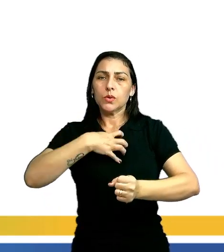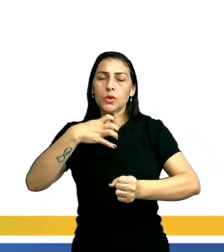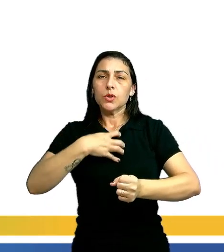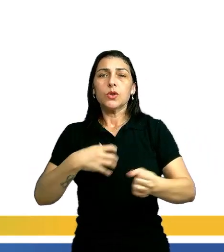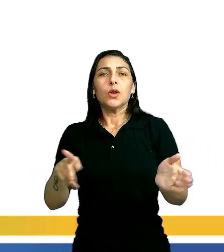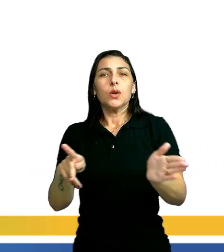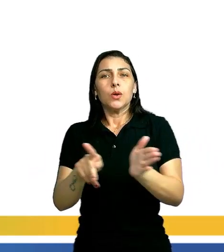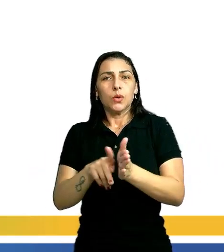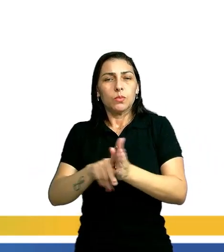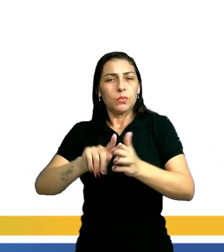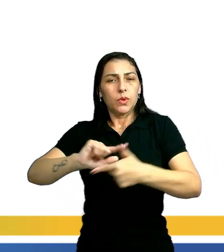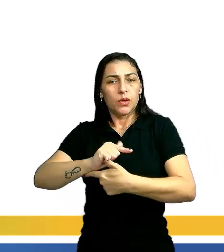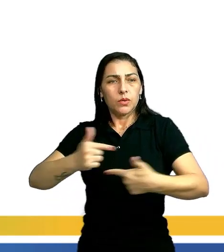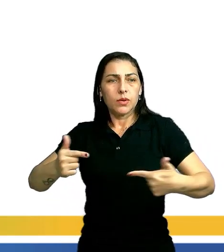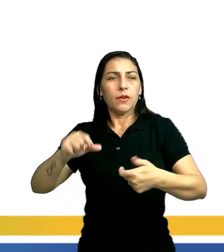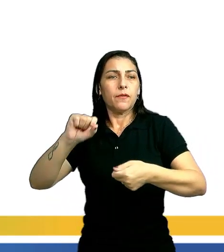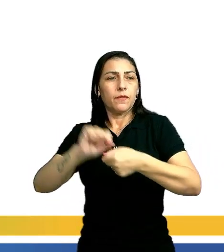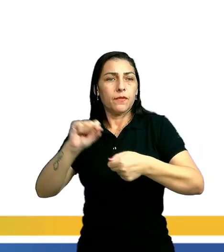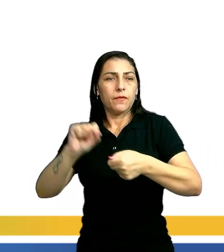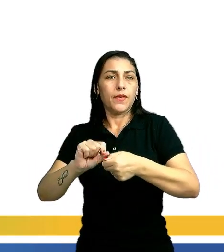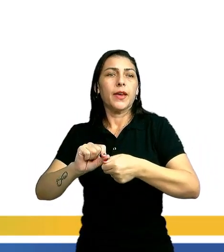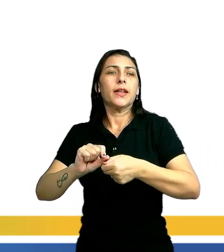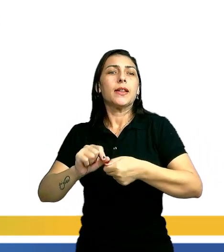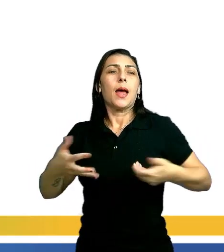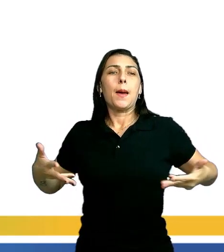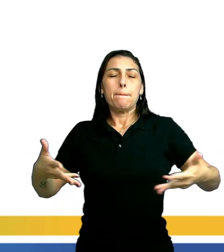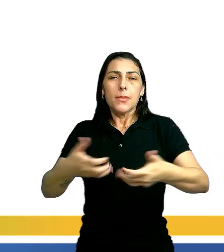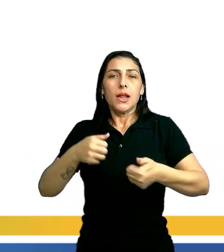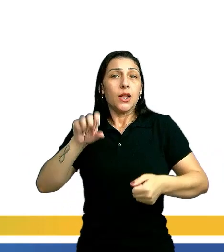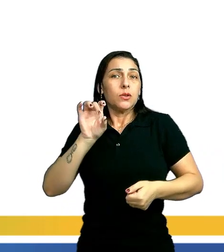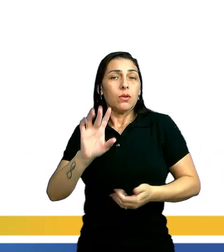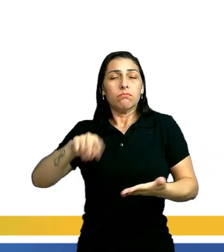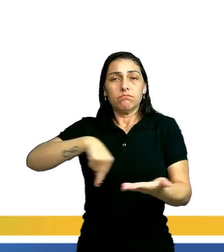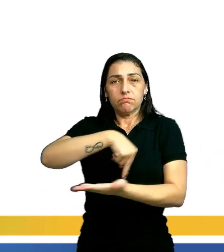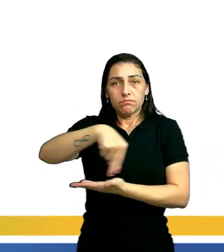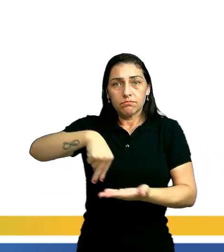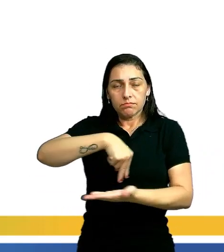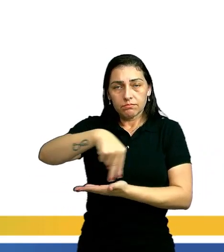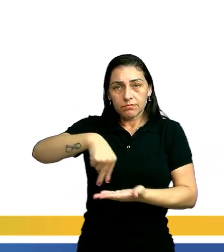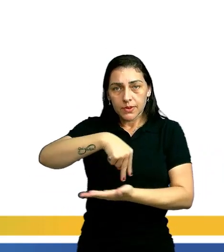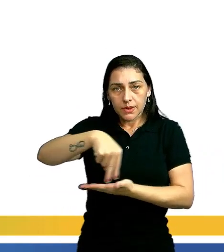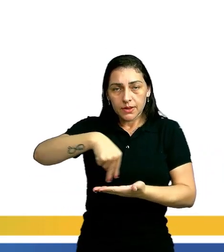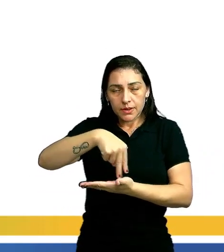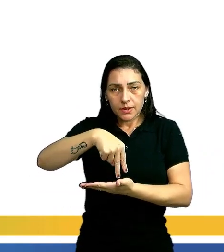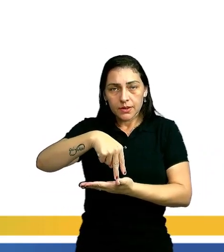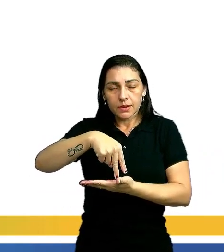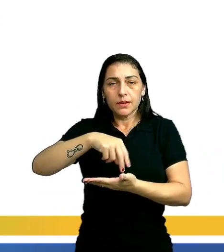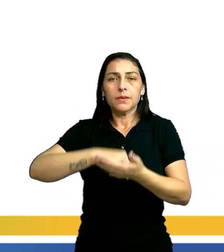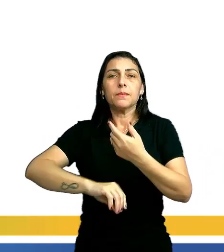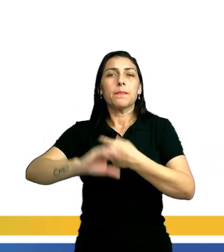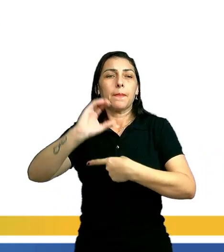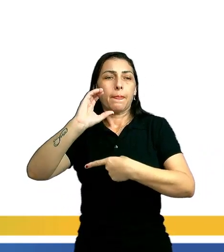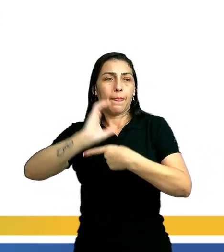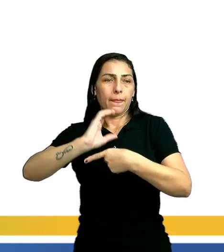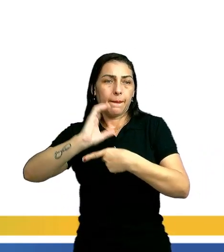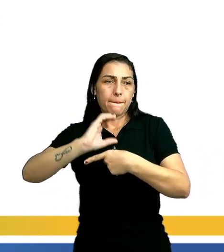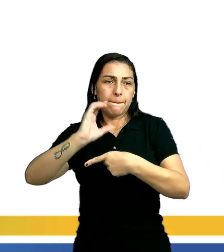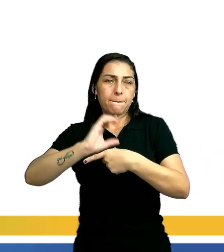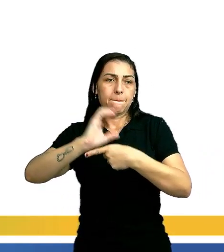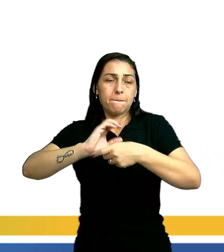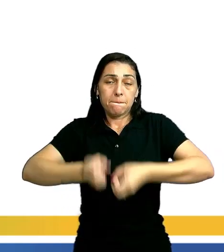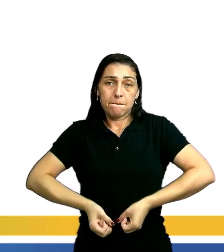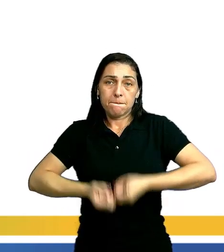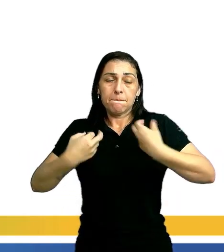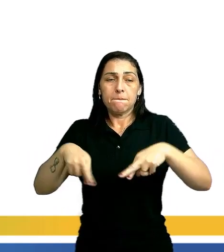baseada em gestos padronizados e realizadas por quem tem habilidade para dançar.